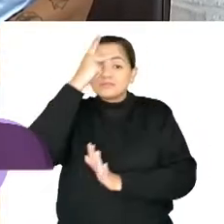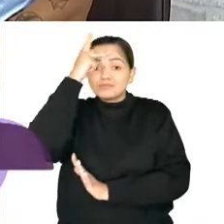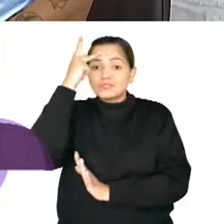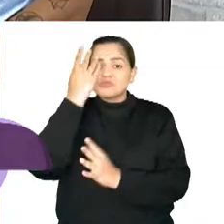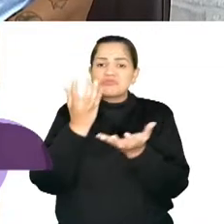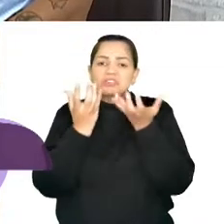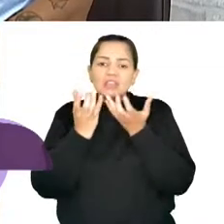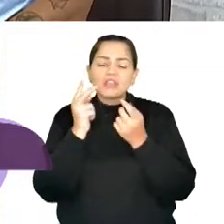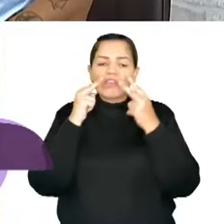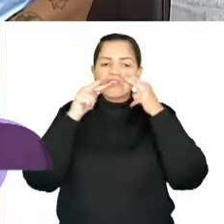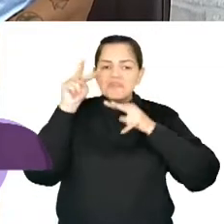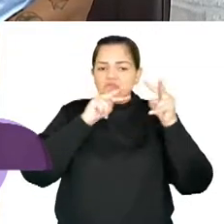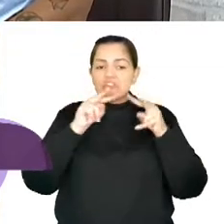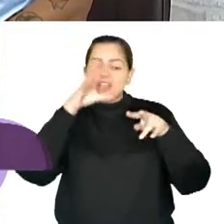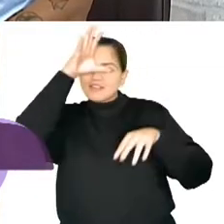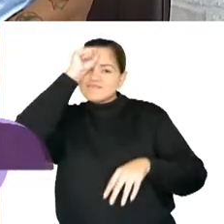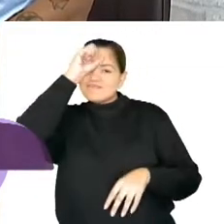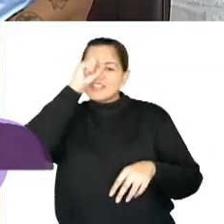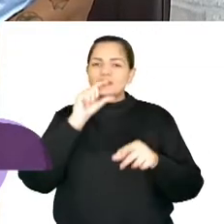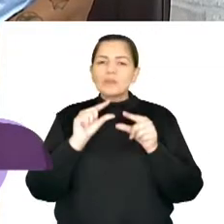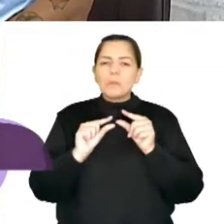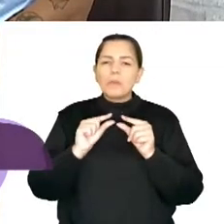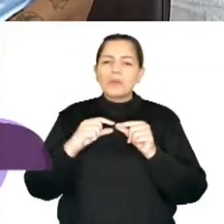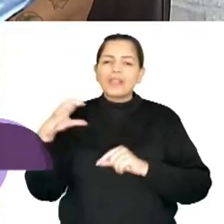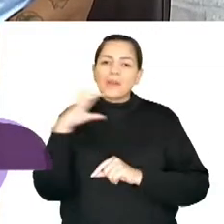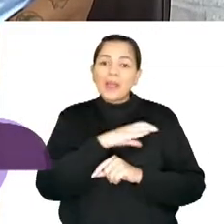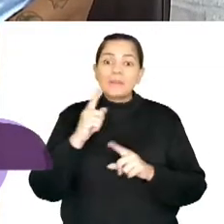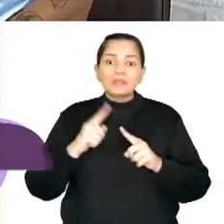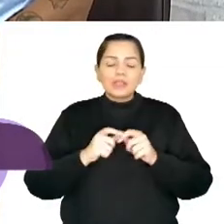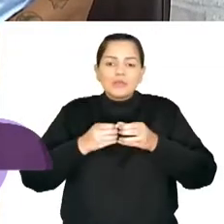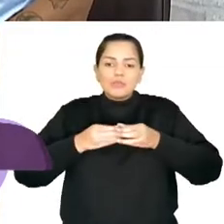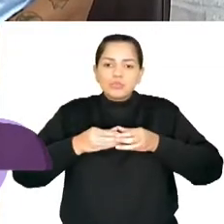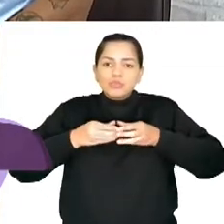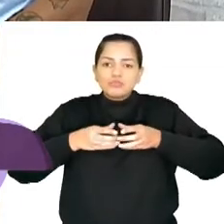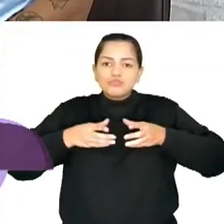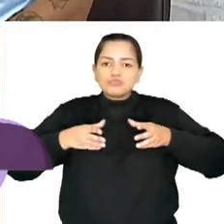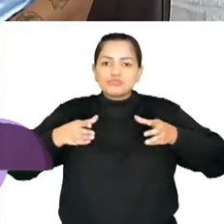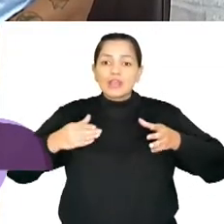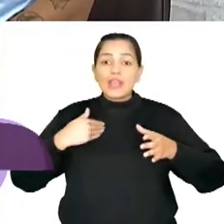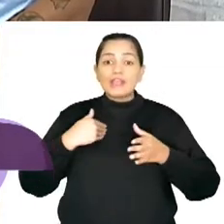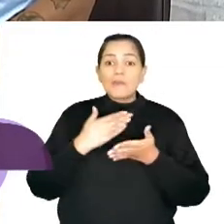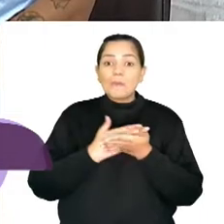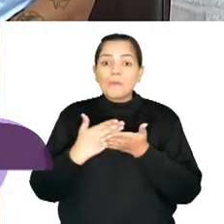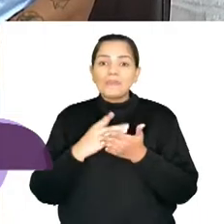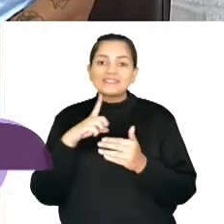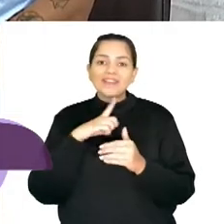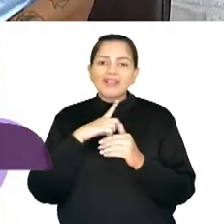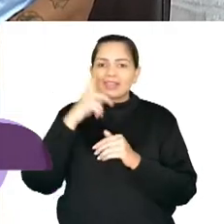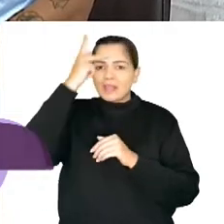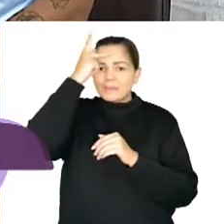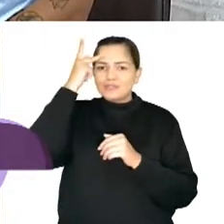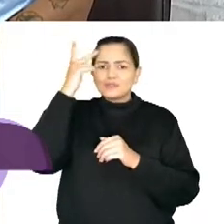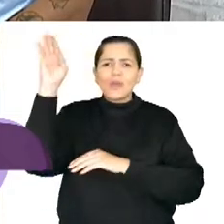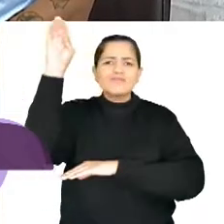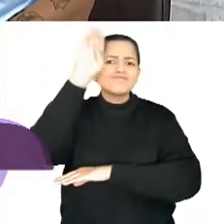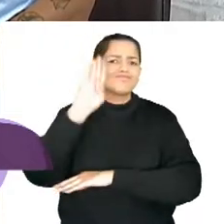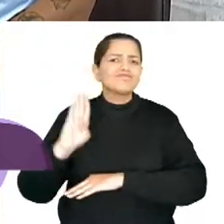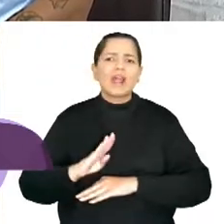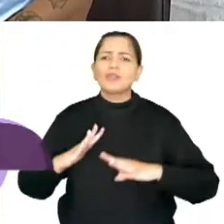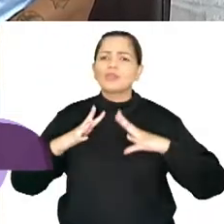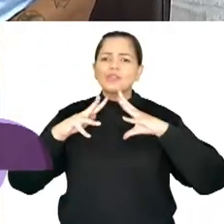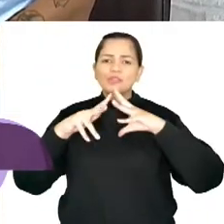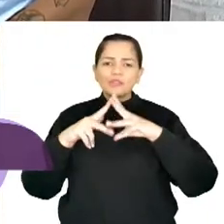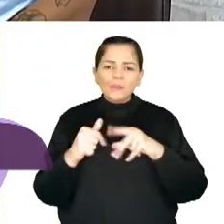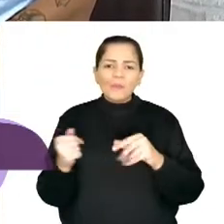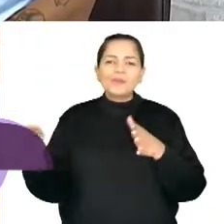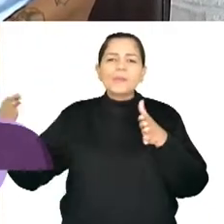glossário para que eles possam acessar e aprender um pouquinho. E isso foi crescendo muito, comecei a ter seguidores do Brasil